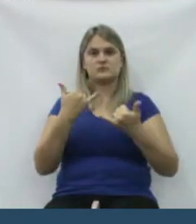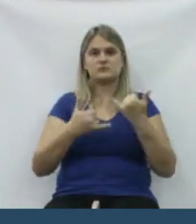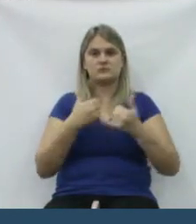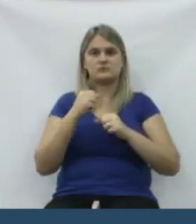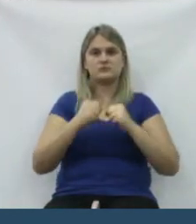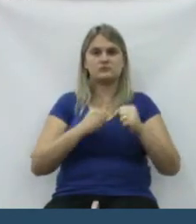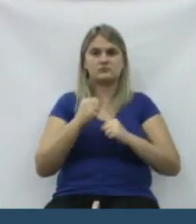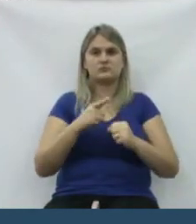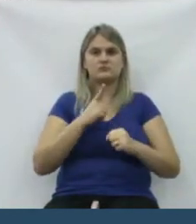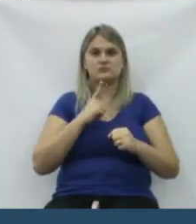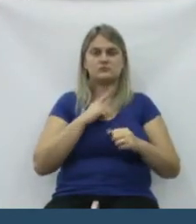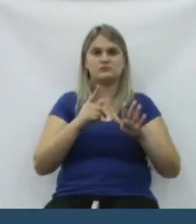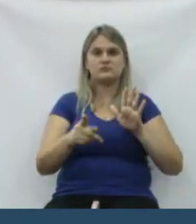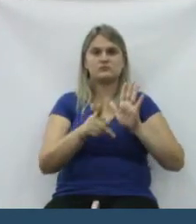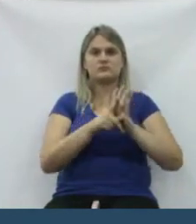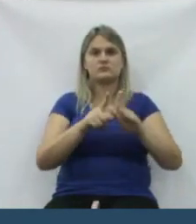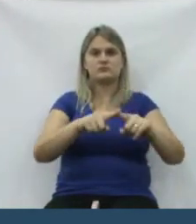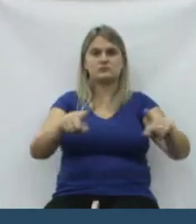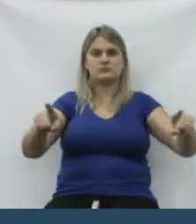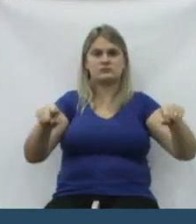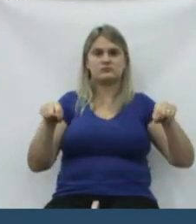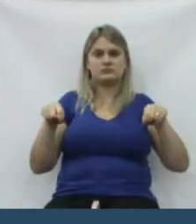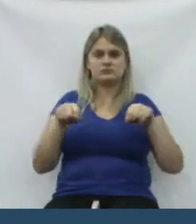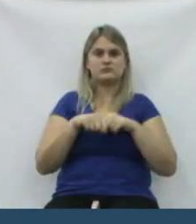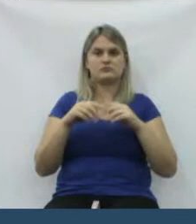brincar, vão ter correr, cada um tem o seu pátio.